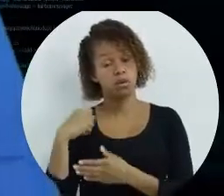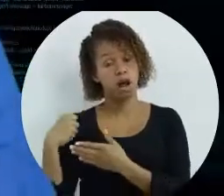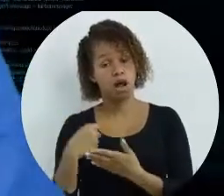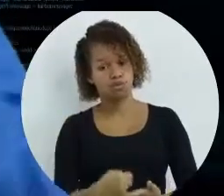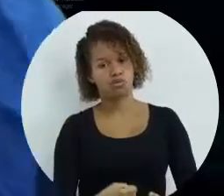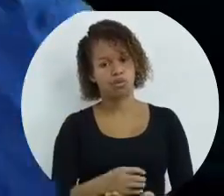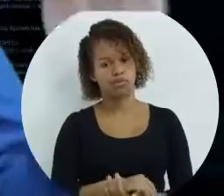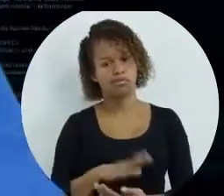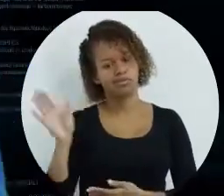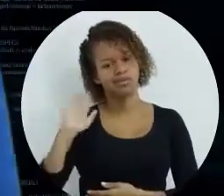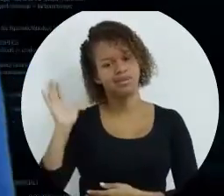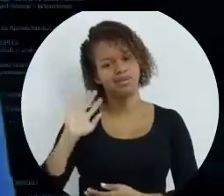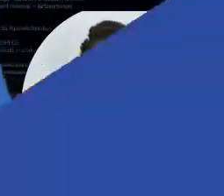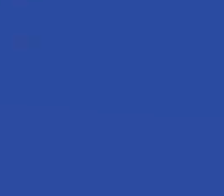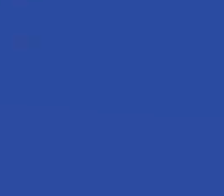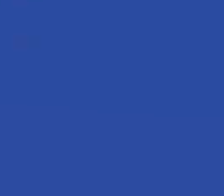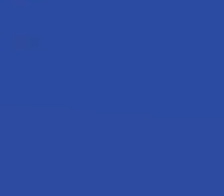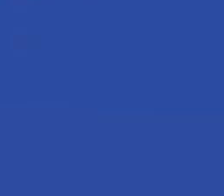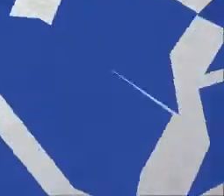ajudar. Certo? Até lá.